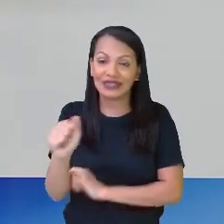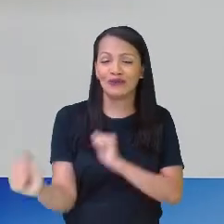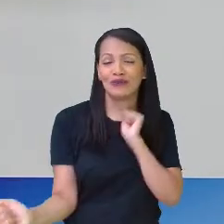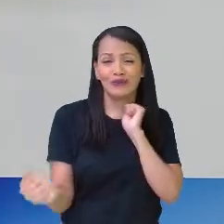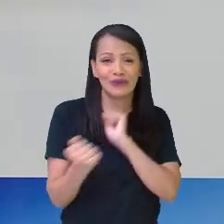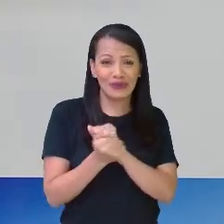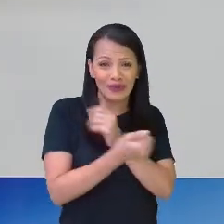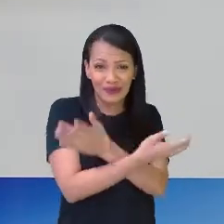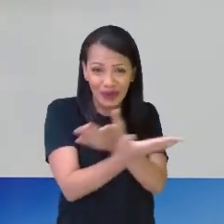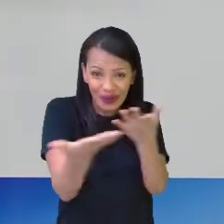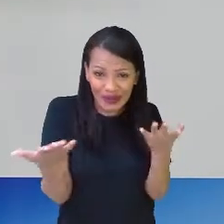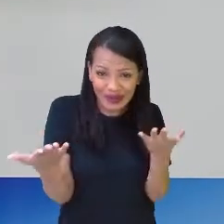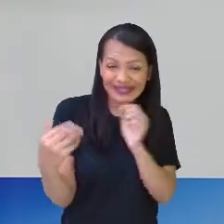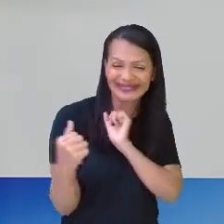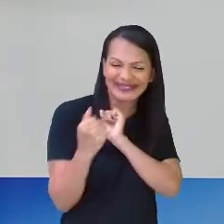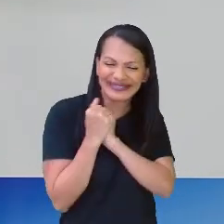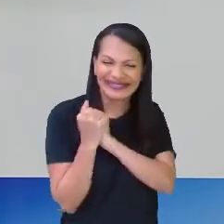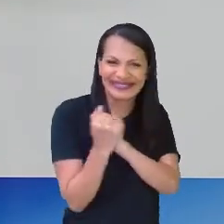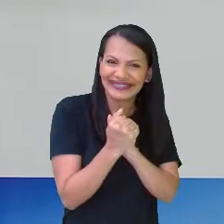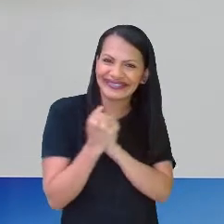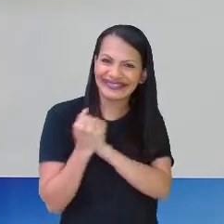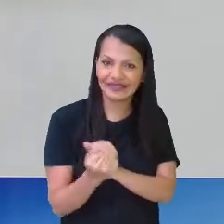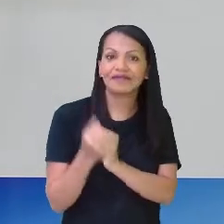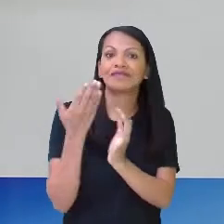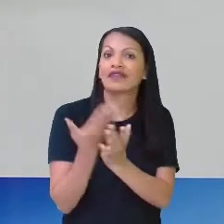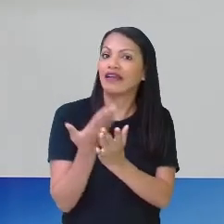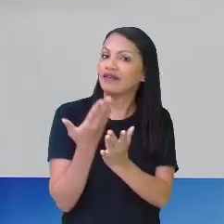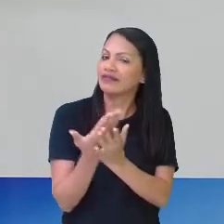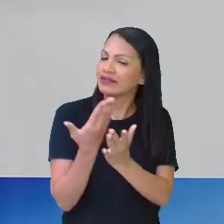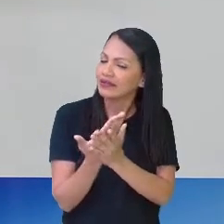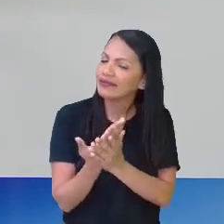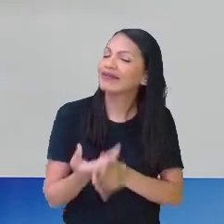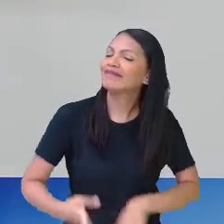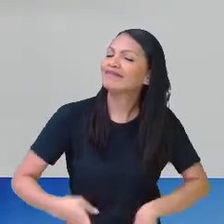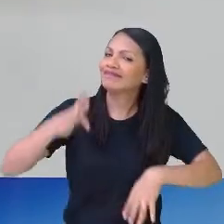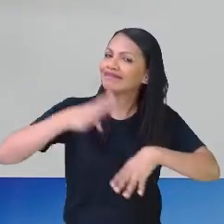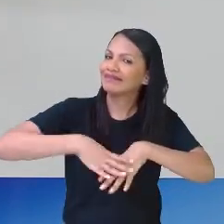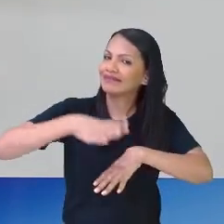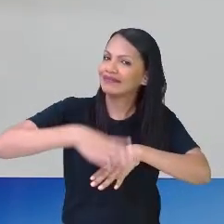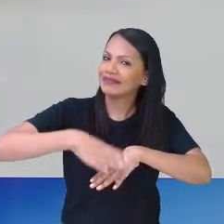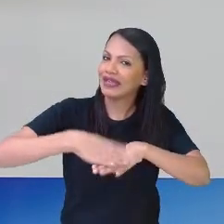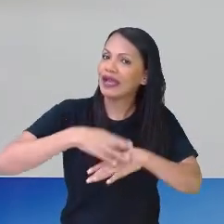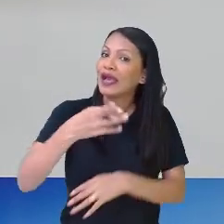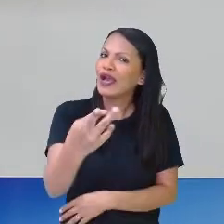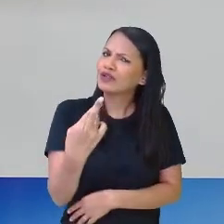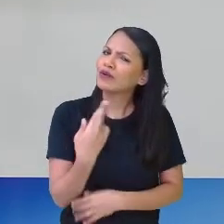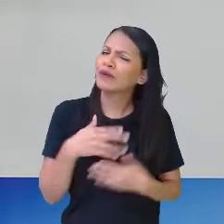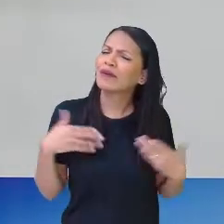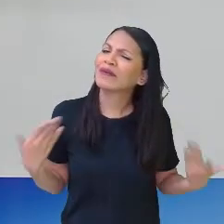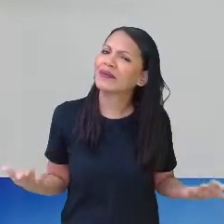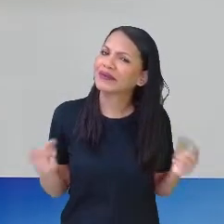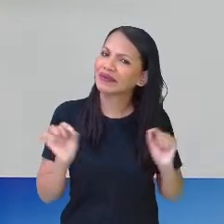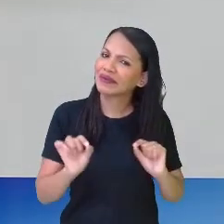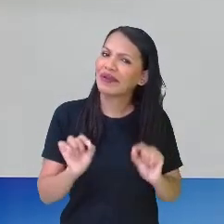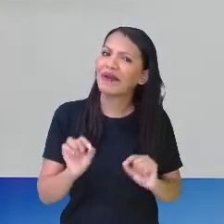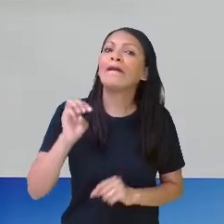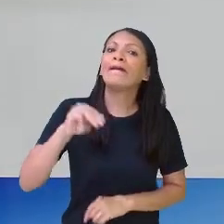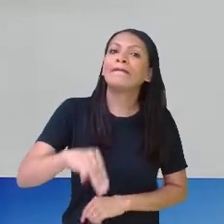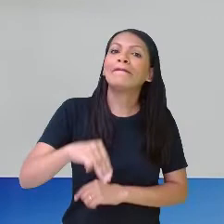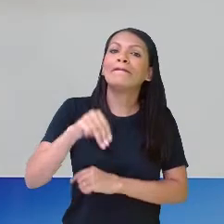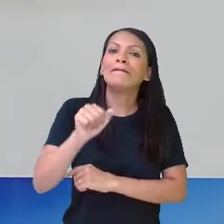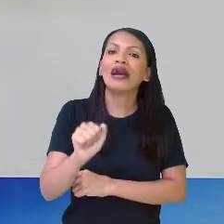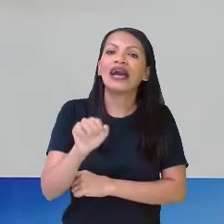juntinhos, coladinhos na aula de Matemática. Responde aí para mim, Márcia, é